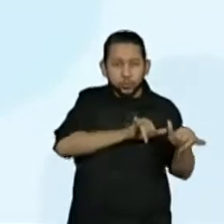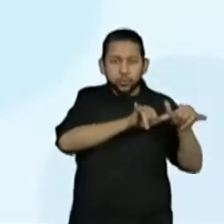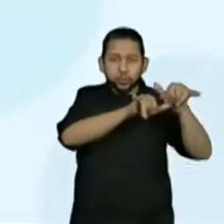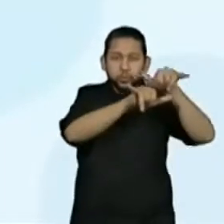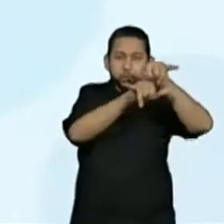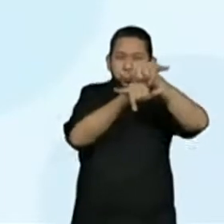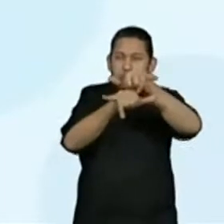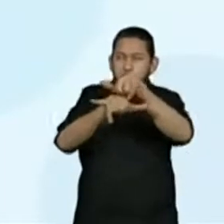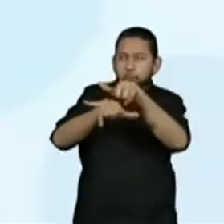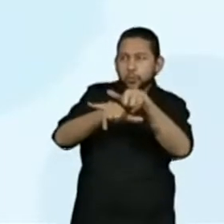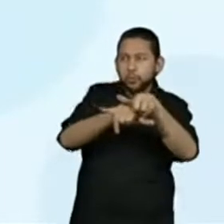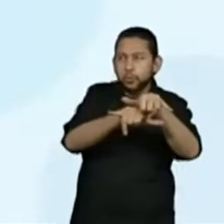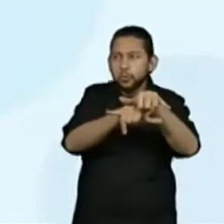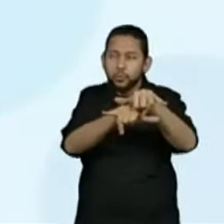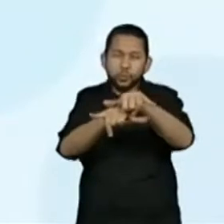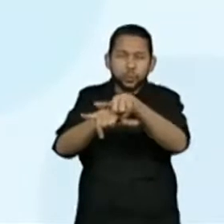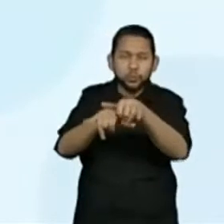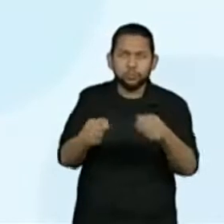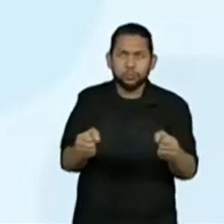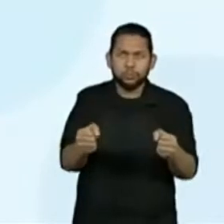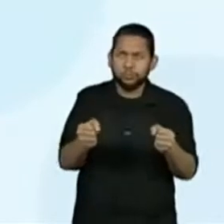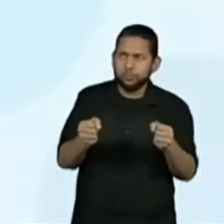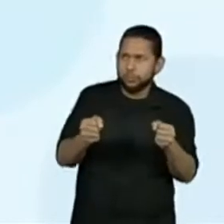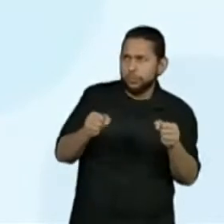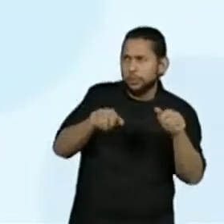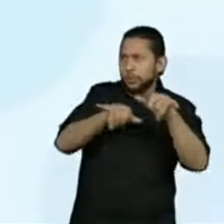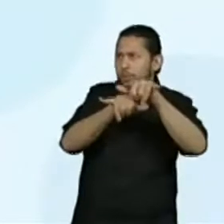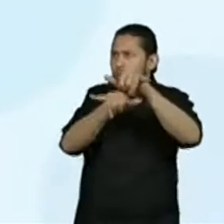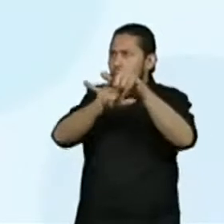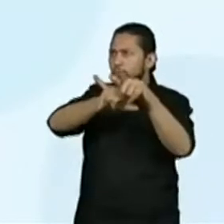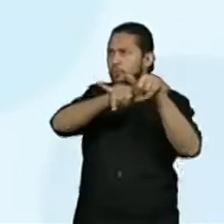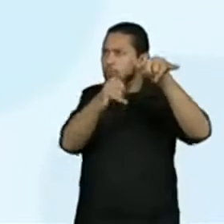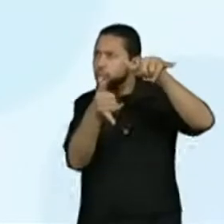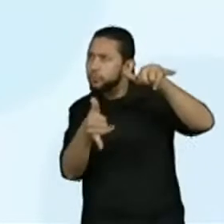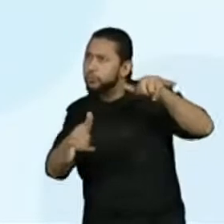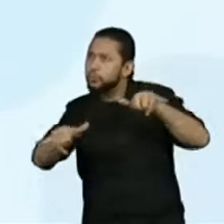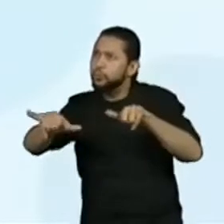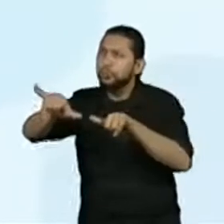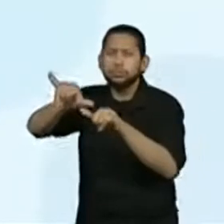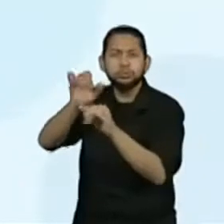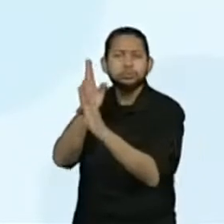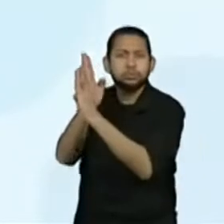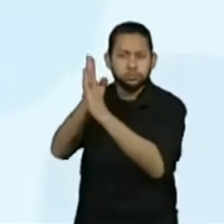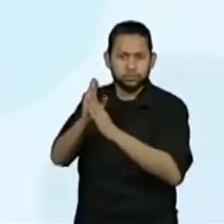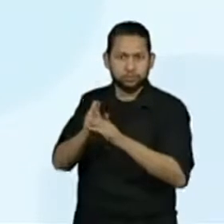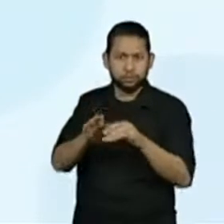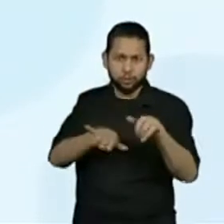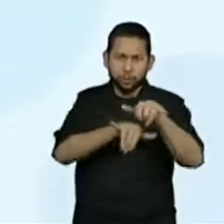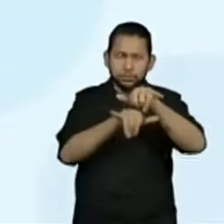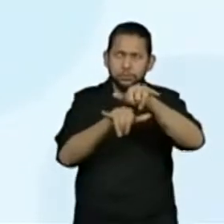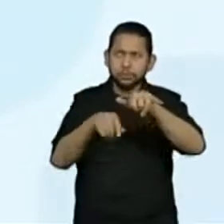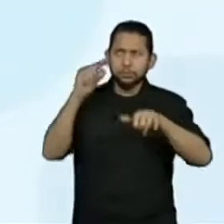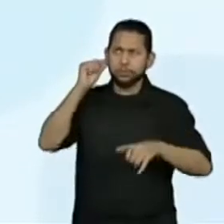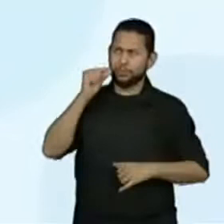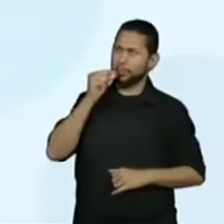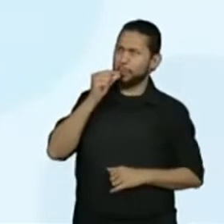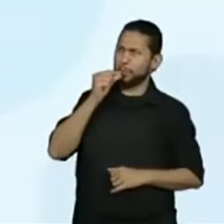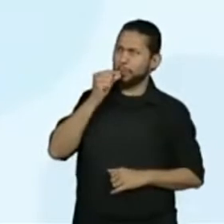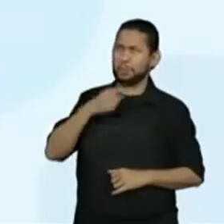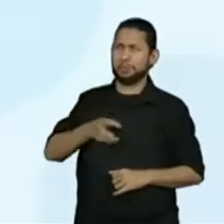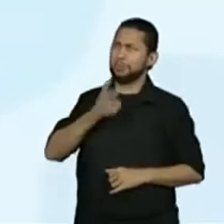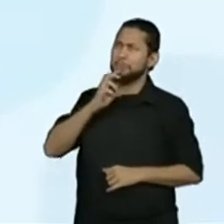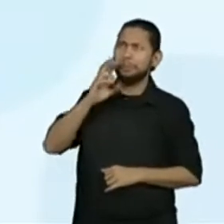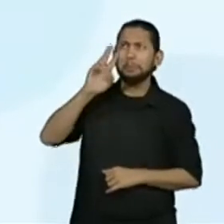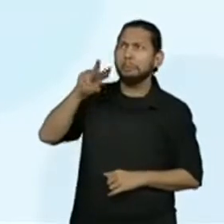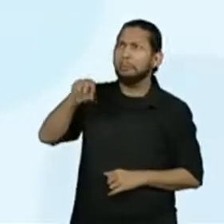céu para seguir e reconhecer o tal objeto. No entanto, os pilotos declararam nunca ter visto